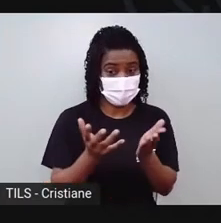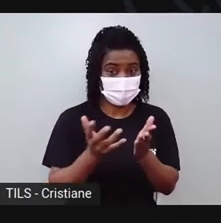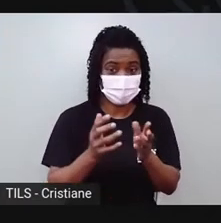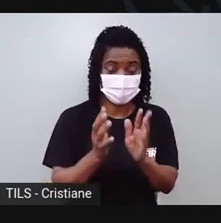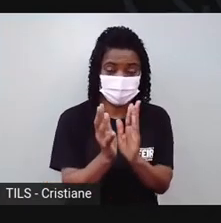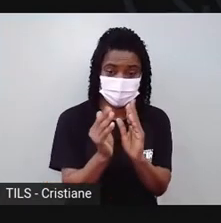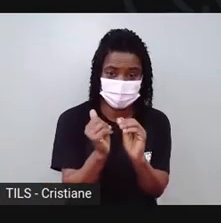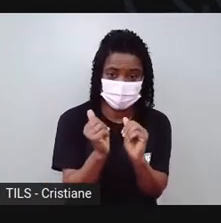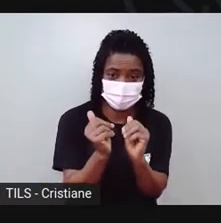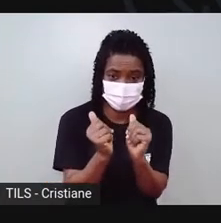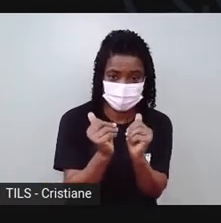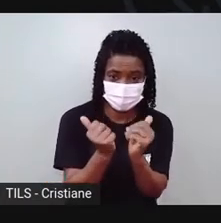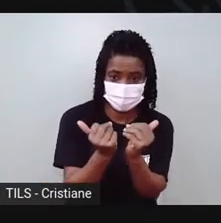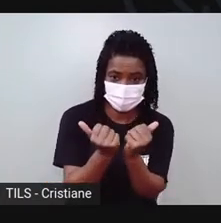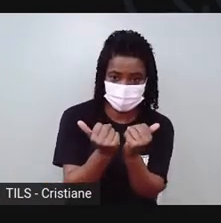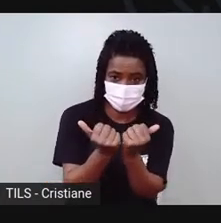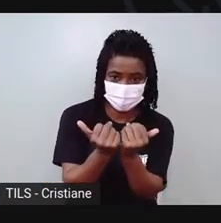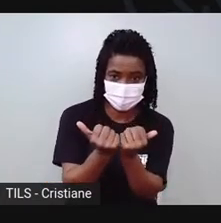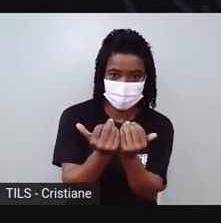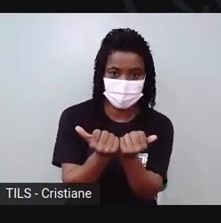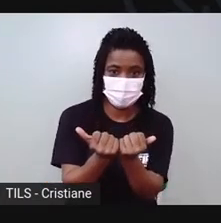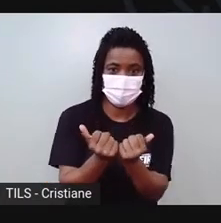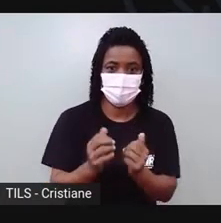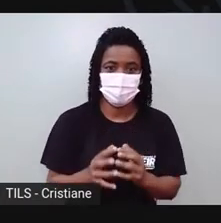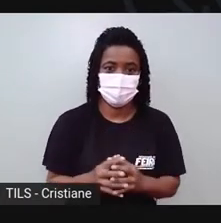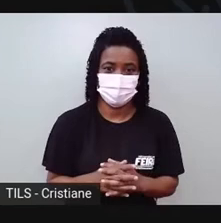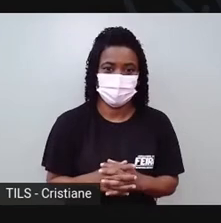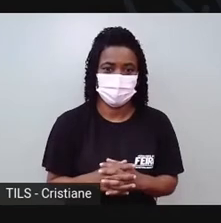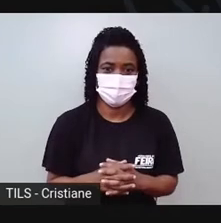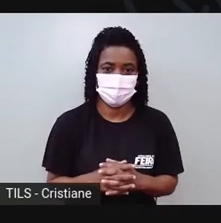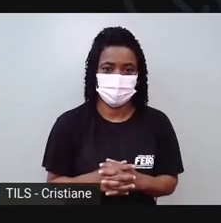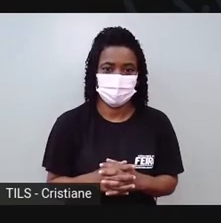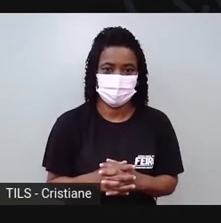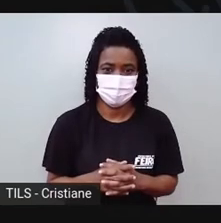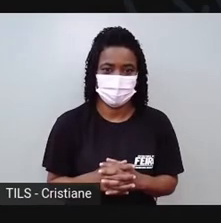nele assim, Pra ele ficar sentado.